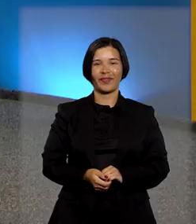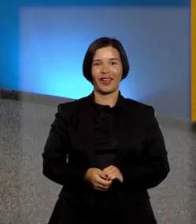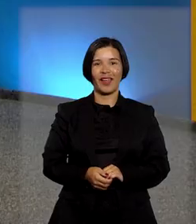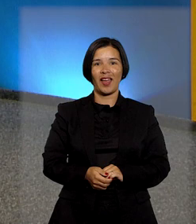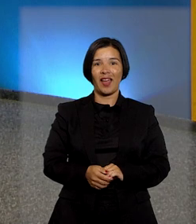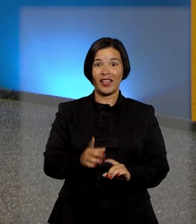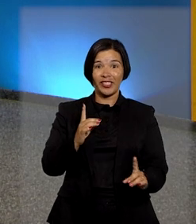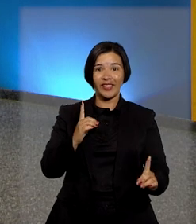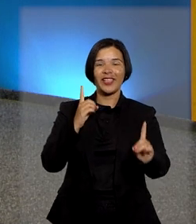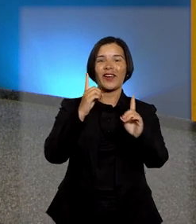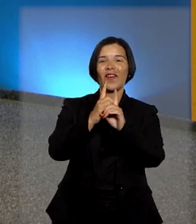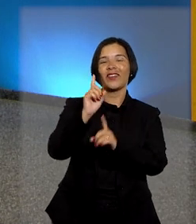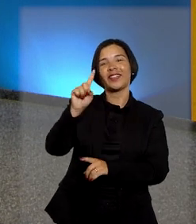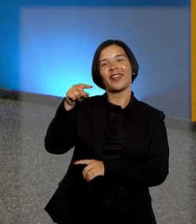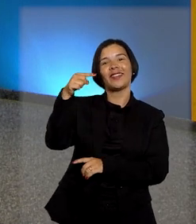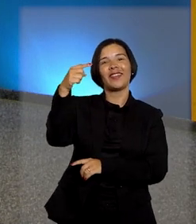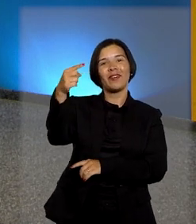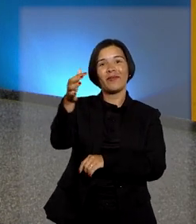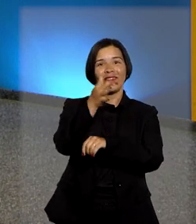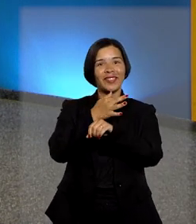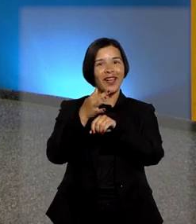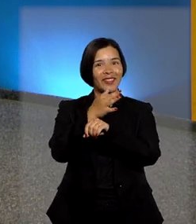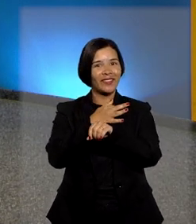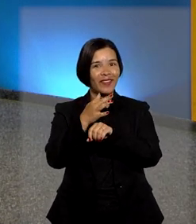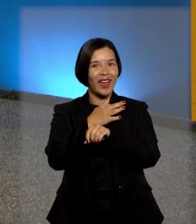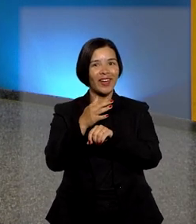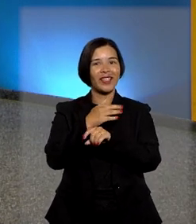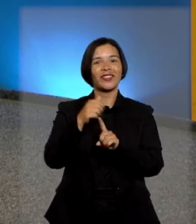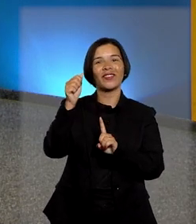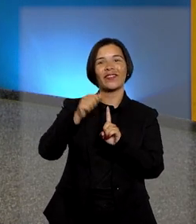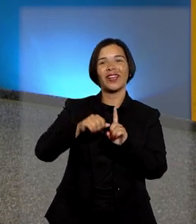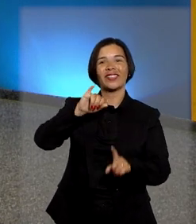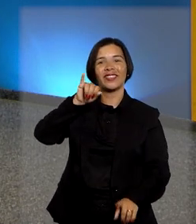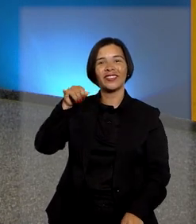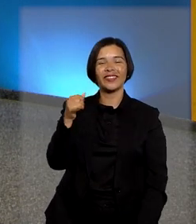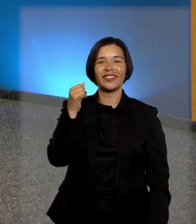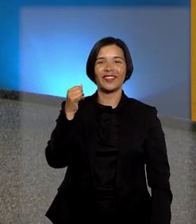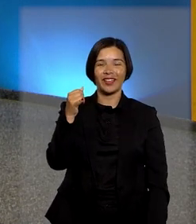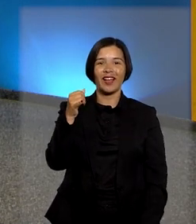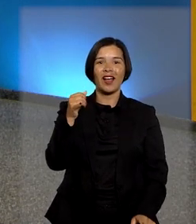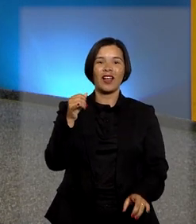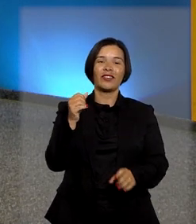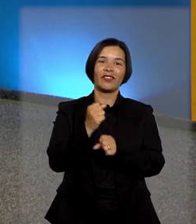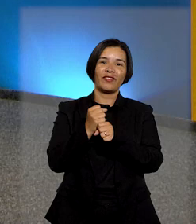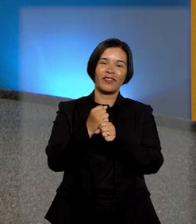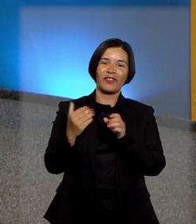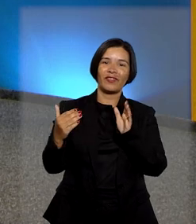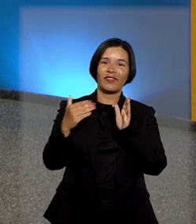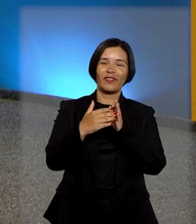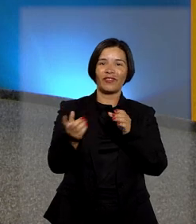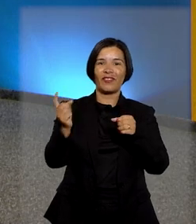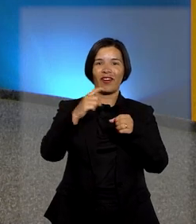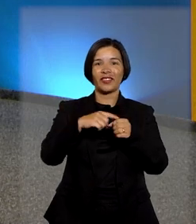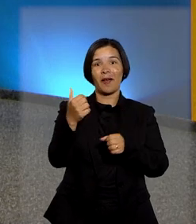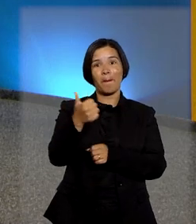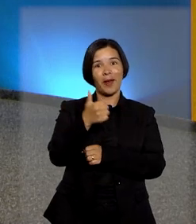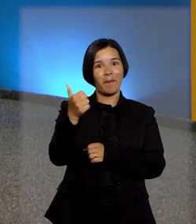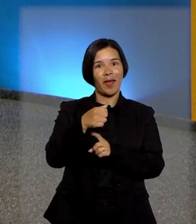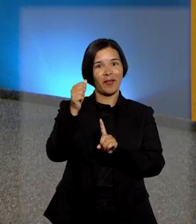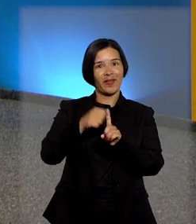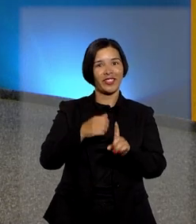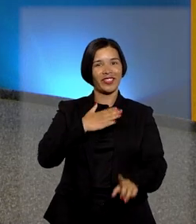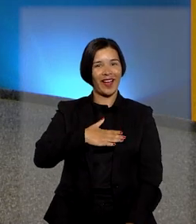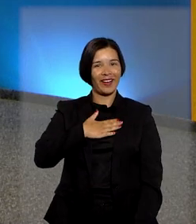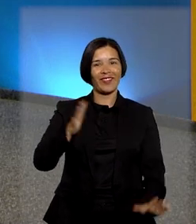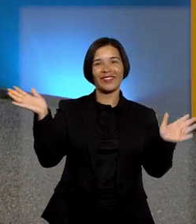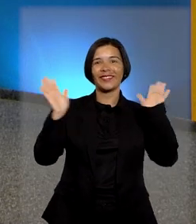A gente se encontra depois das férias forenses de julho, na retomada do ano Judiciário, no dia 1º